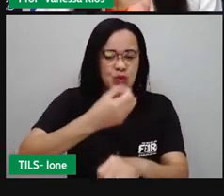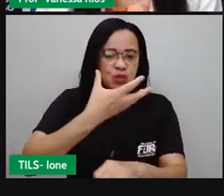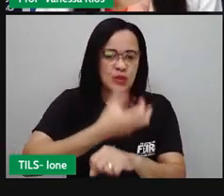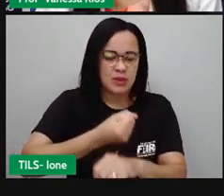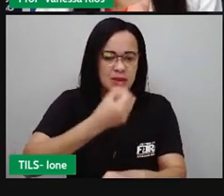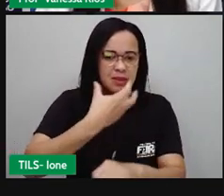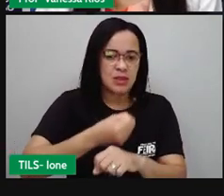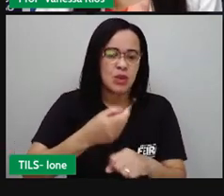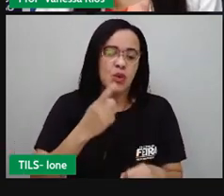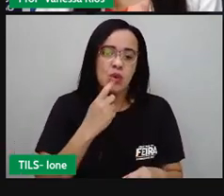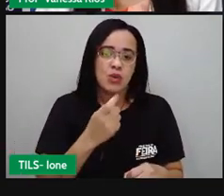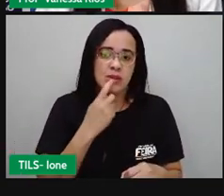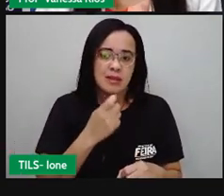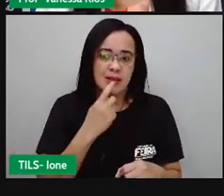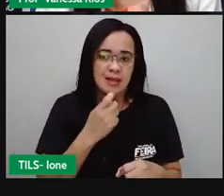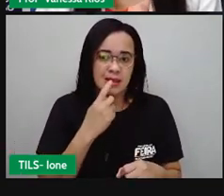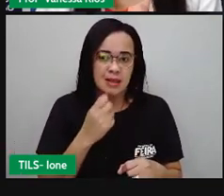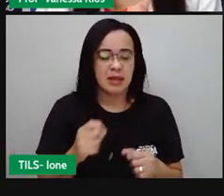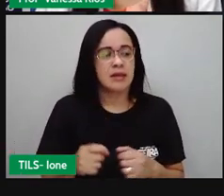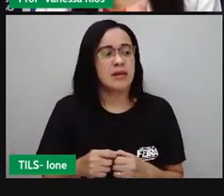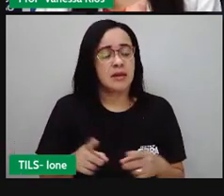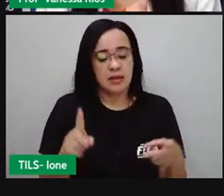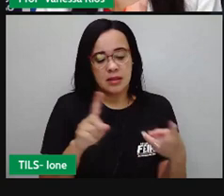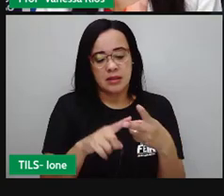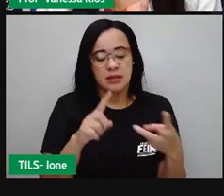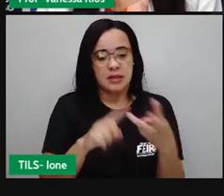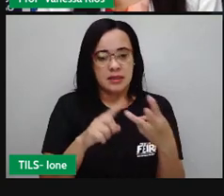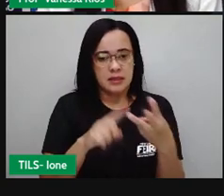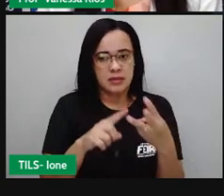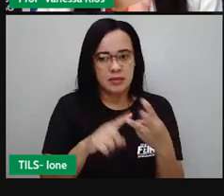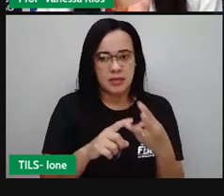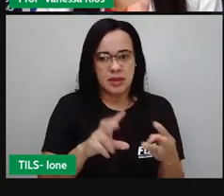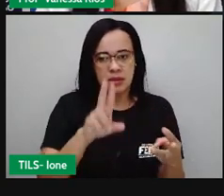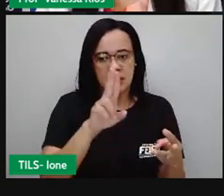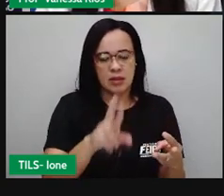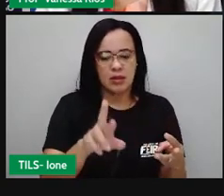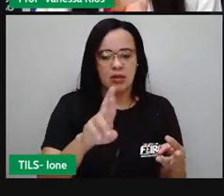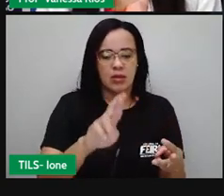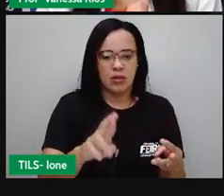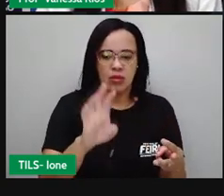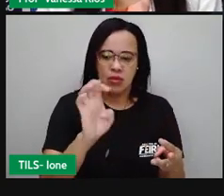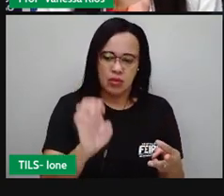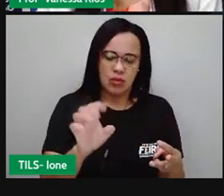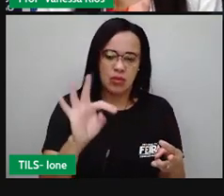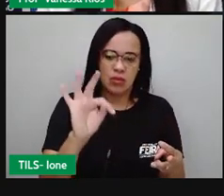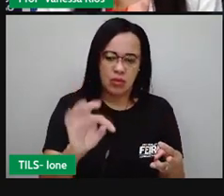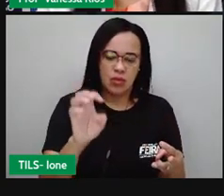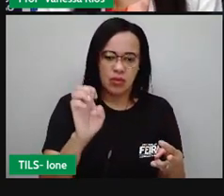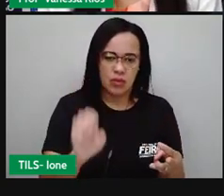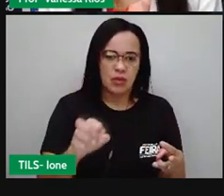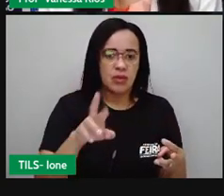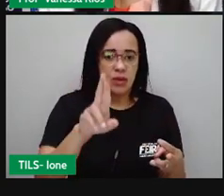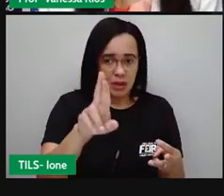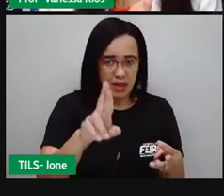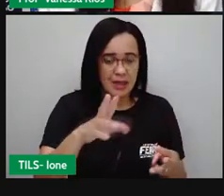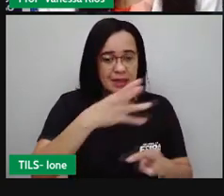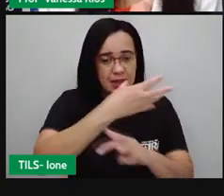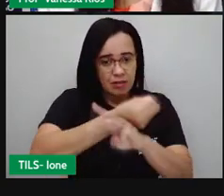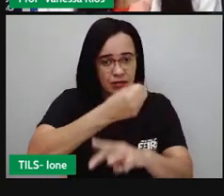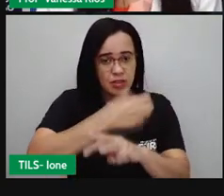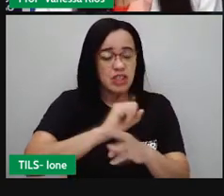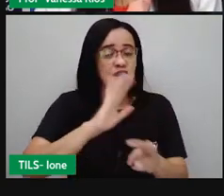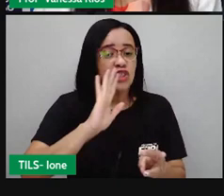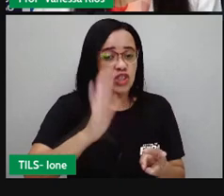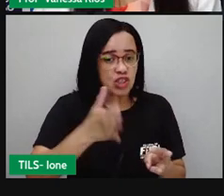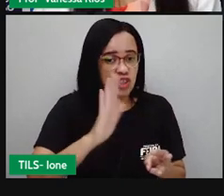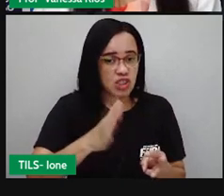Temos também aí o ureter, né? Que é o canal que vai levar aquilo que já foi filtrado, né? E que não vai servir para o